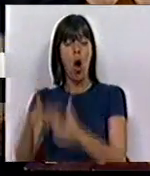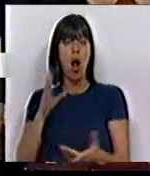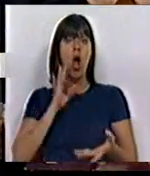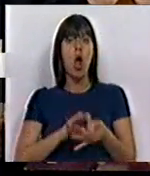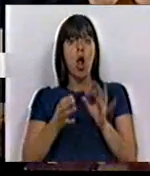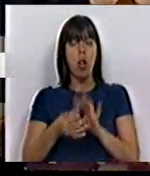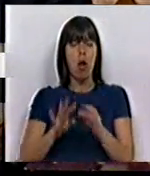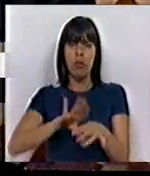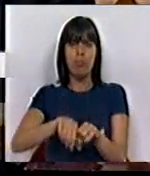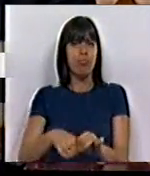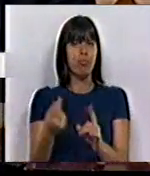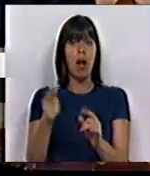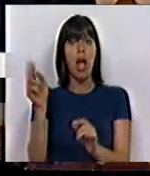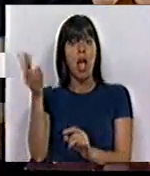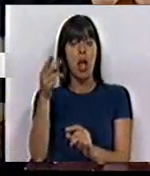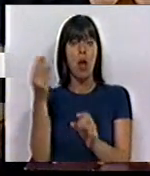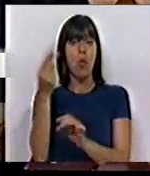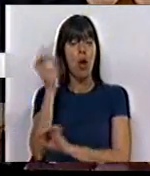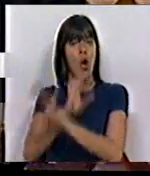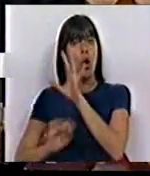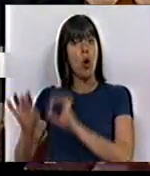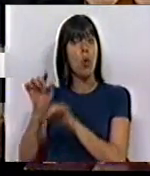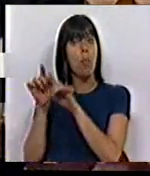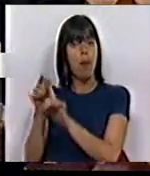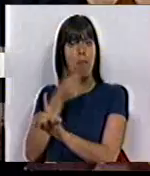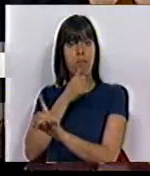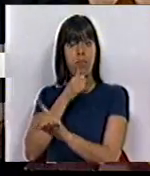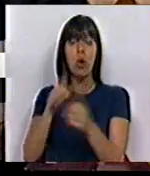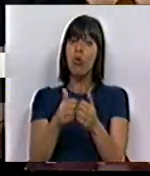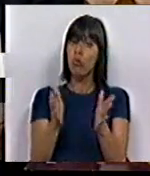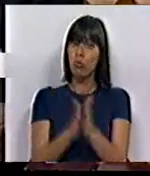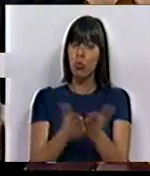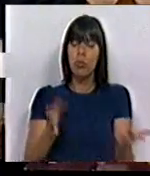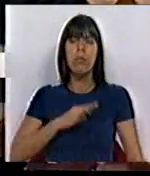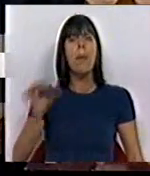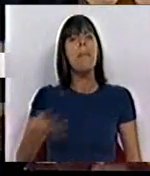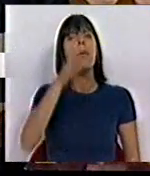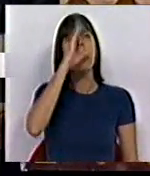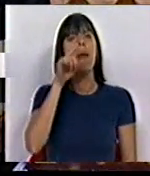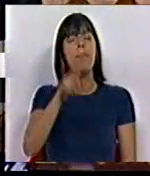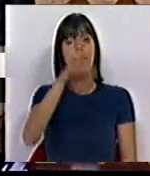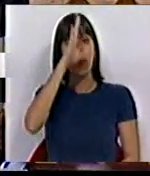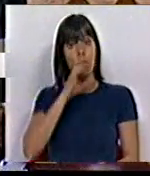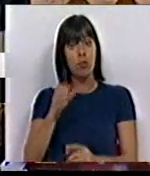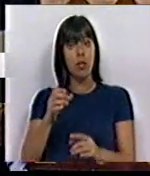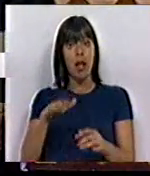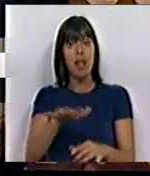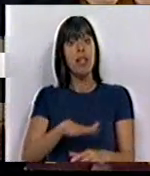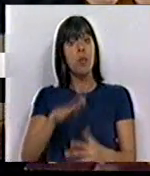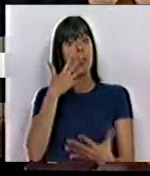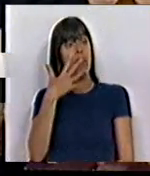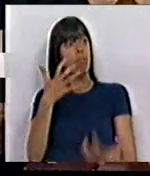à lógica trituradora do Euro e da União Europeia. Por tudo isto, Sr. Primeiro-Ministro, o Estado da Nação